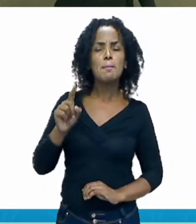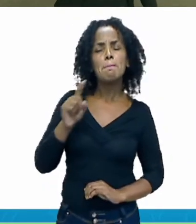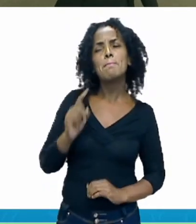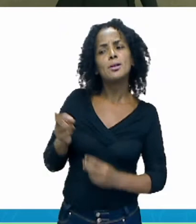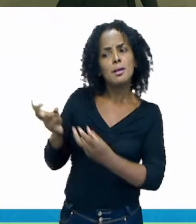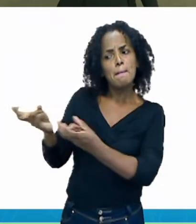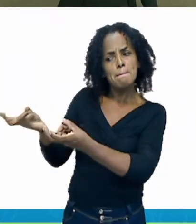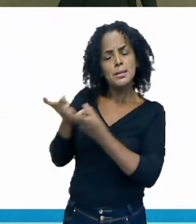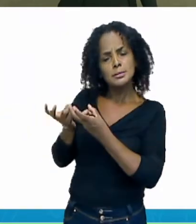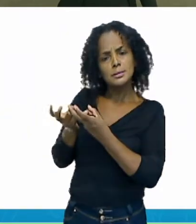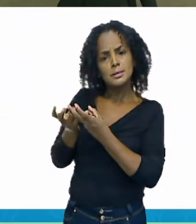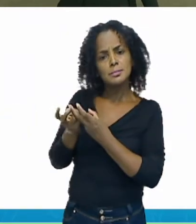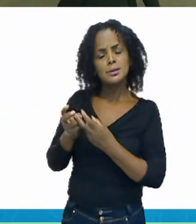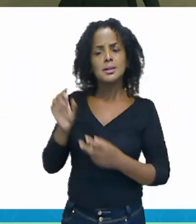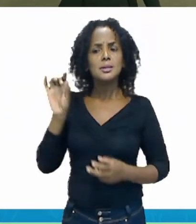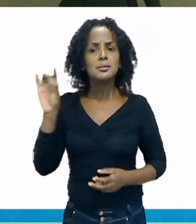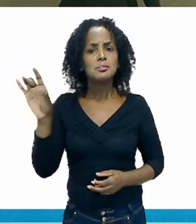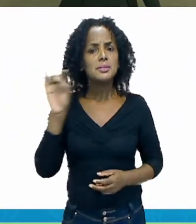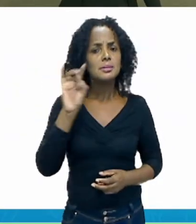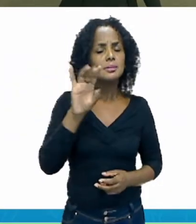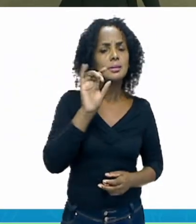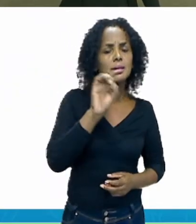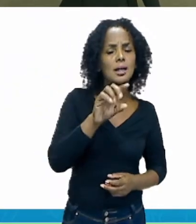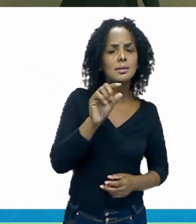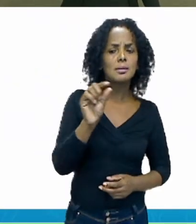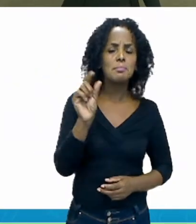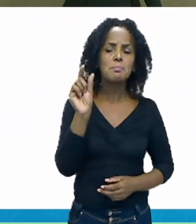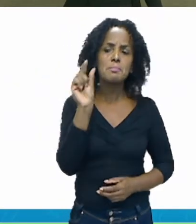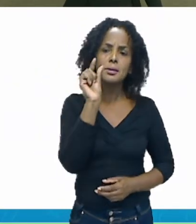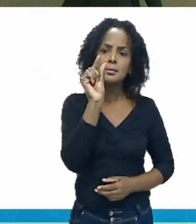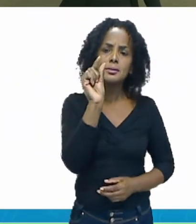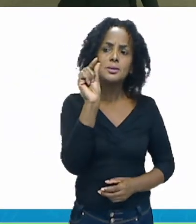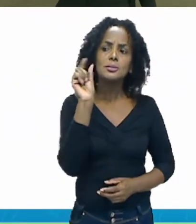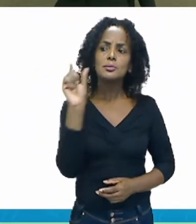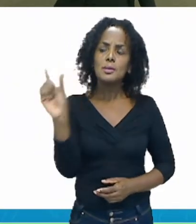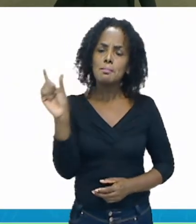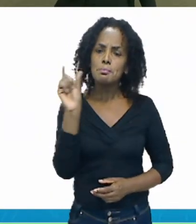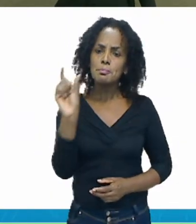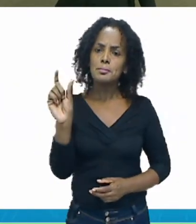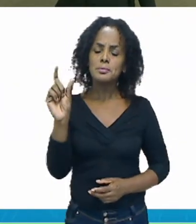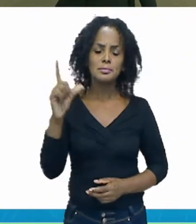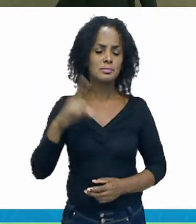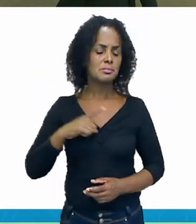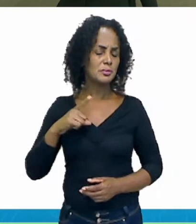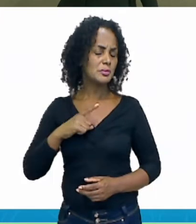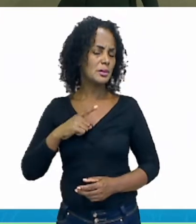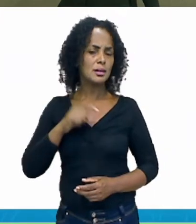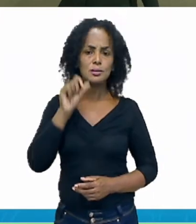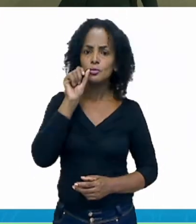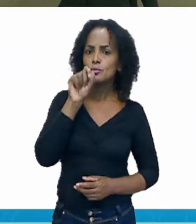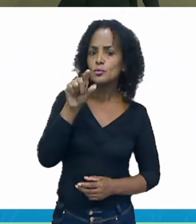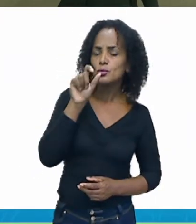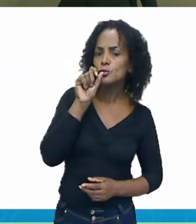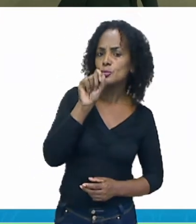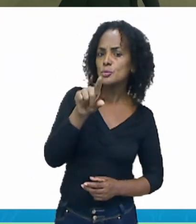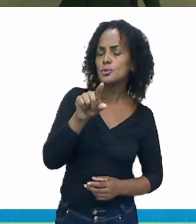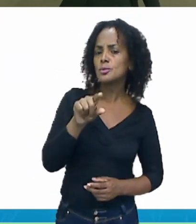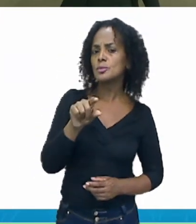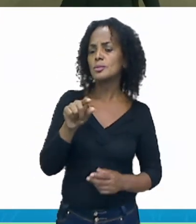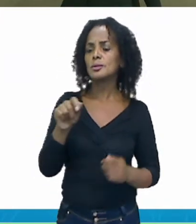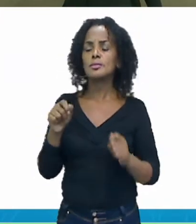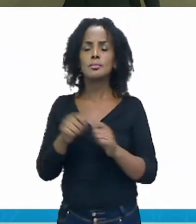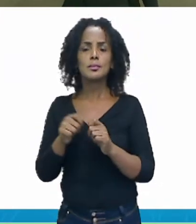pode notar que em cada pedacinho da palavra eu tenho a emissão de um som único formando a